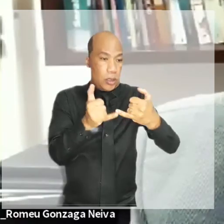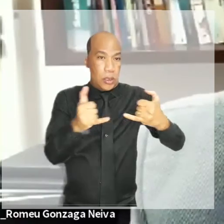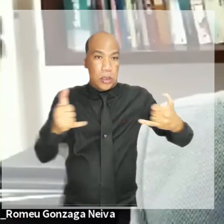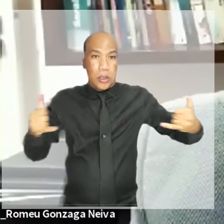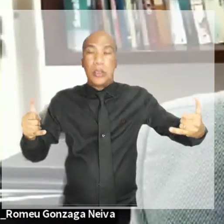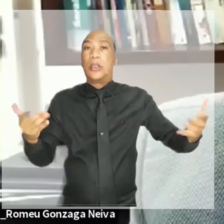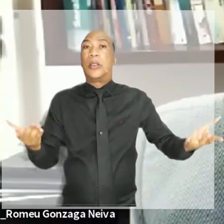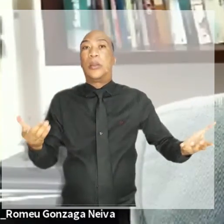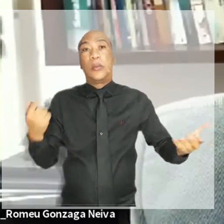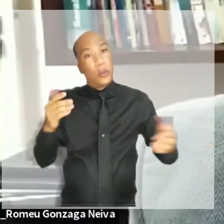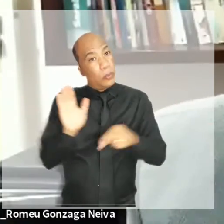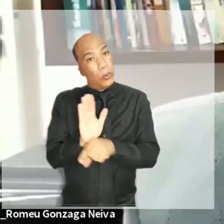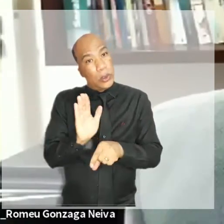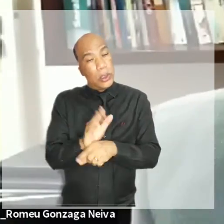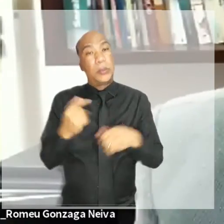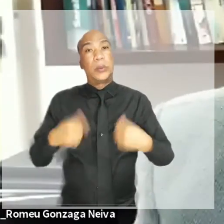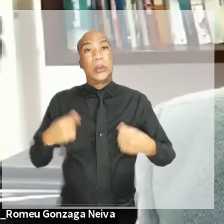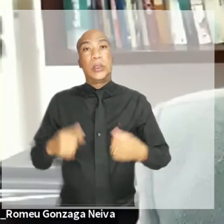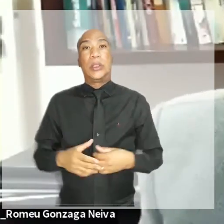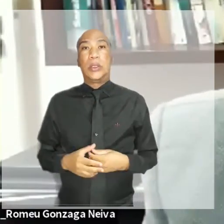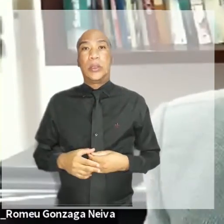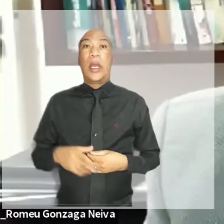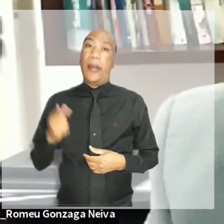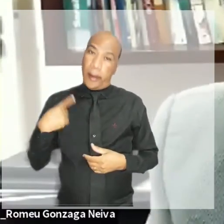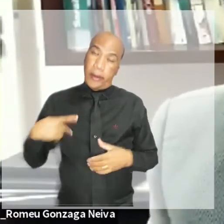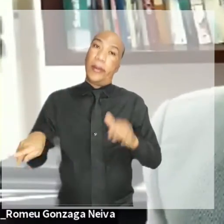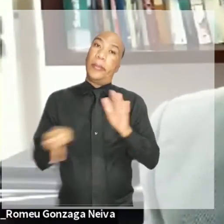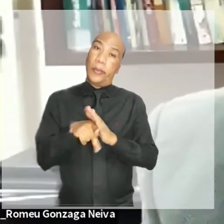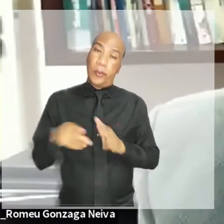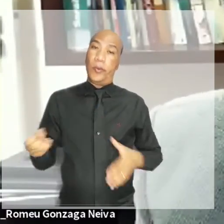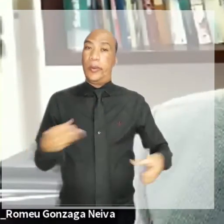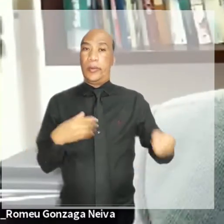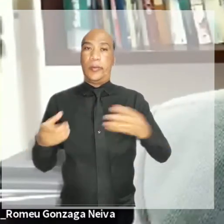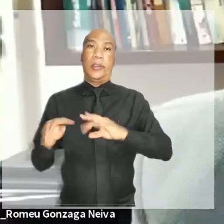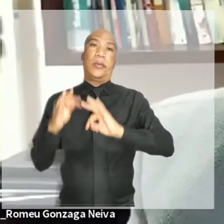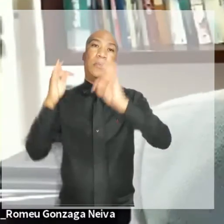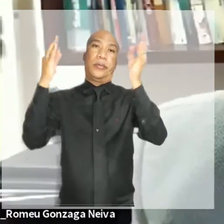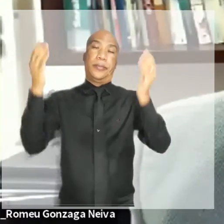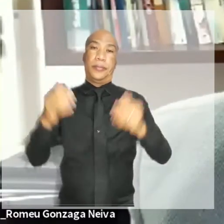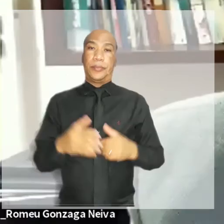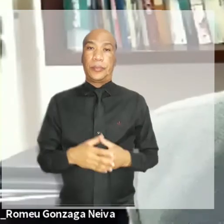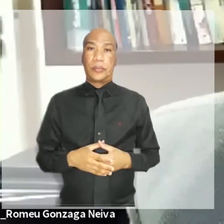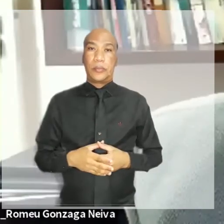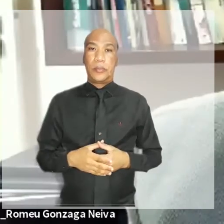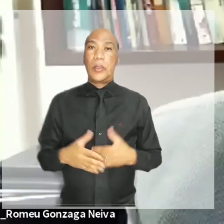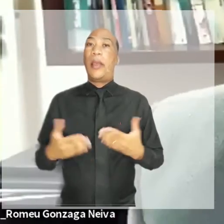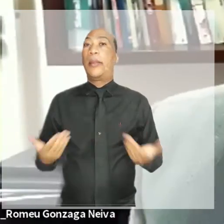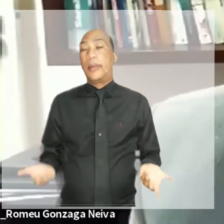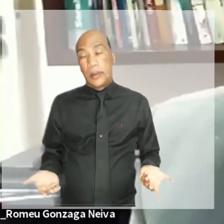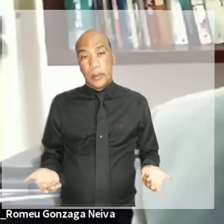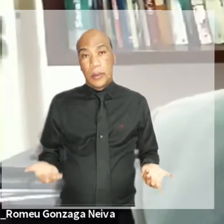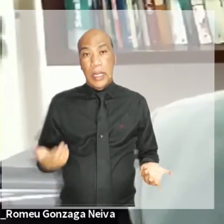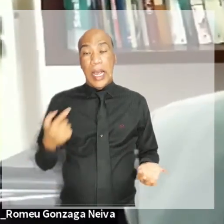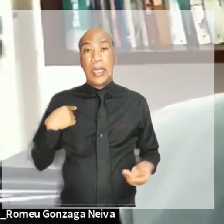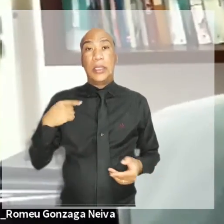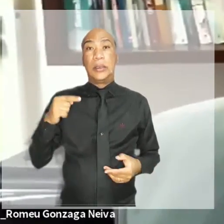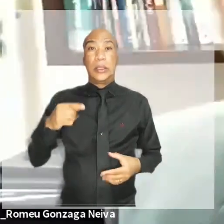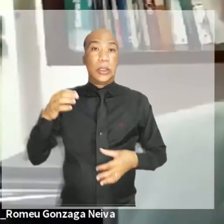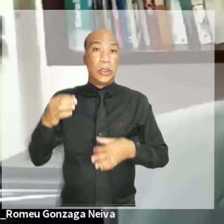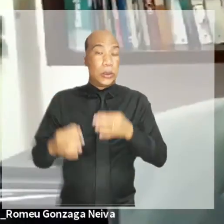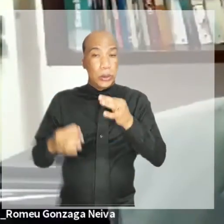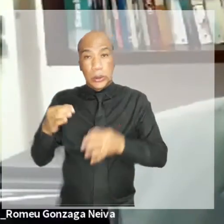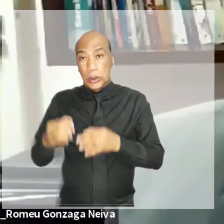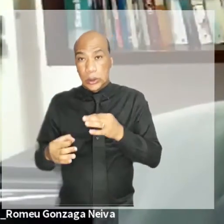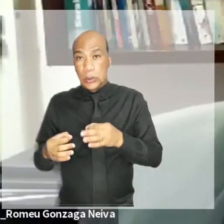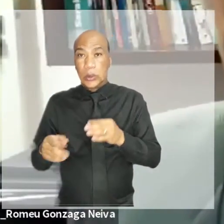da inovação. Aliás, o Tribunal de Justiça do Distrito Federal, assim